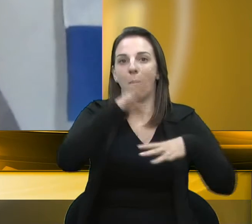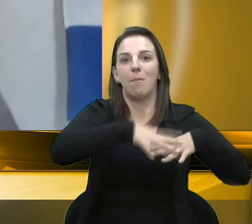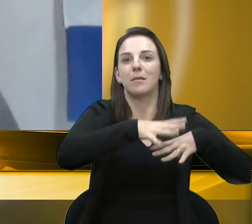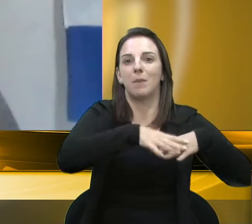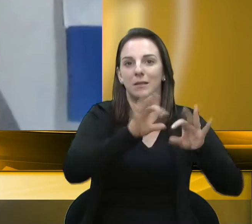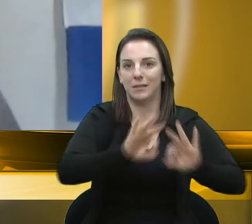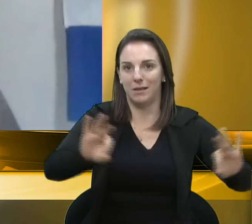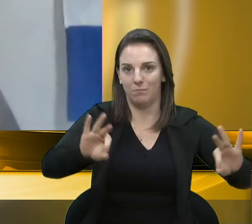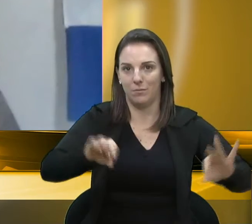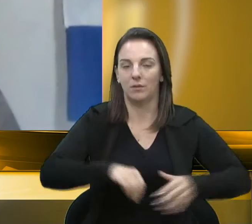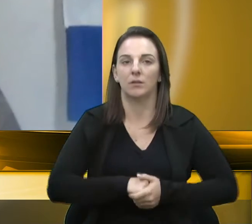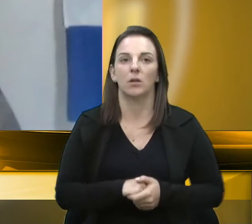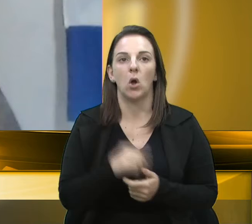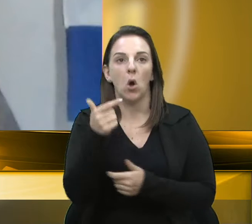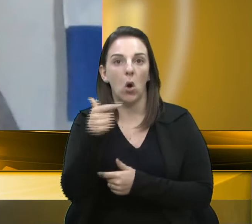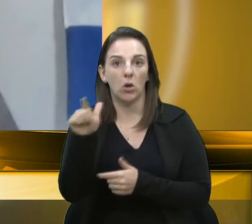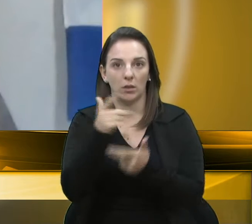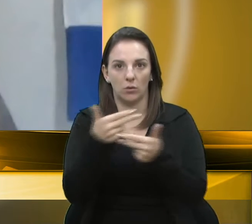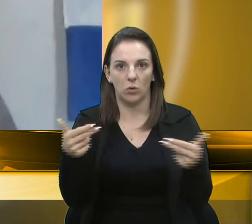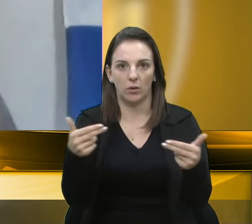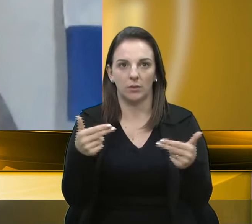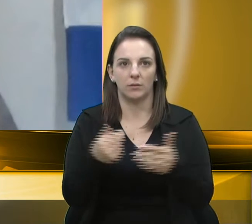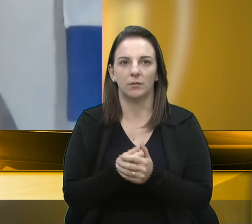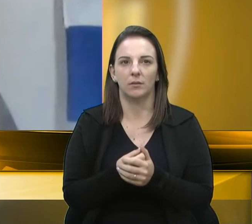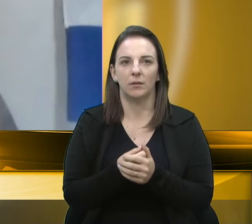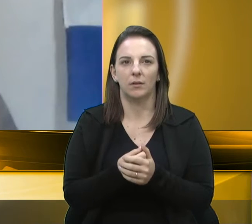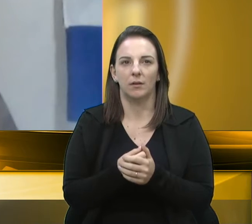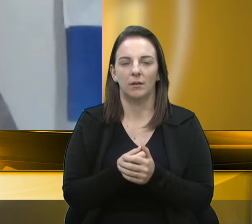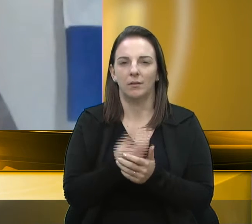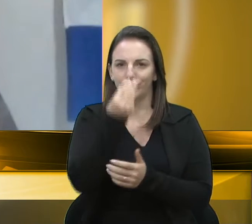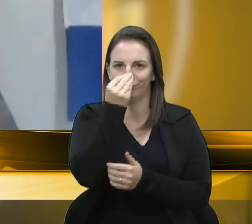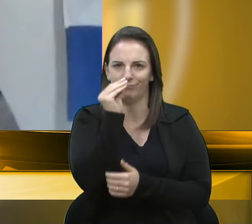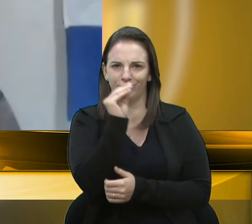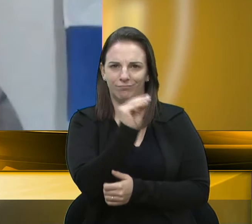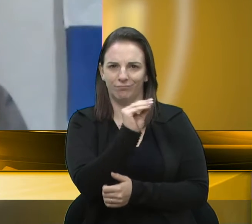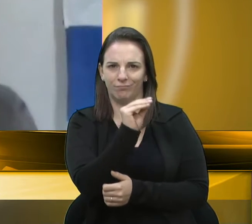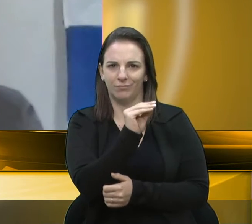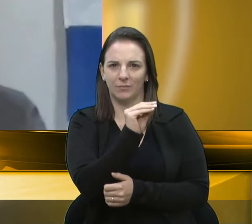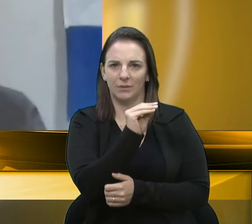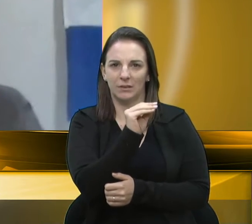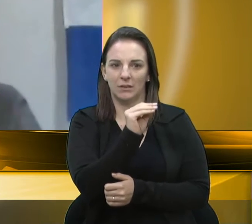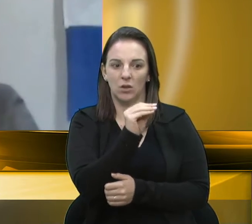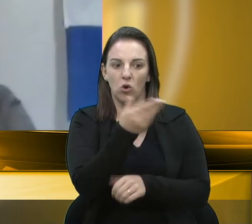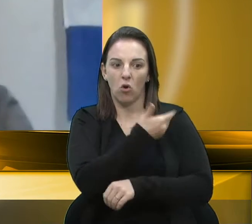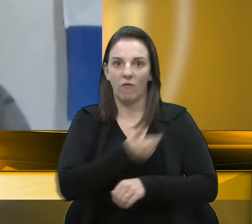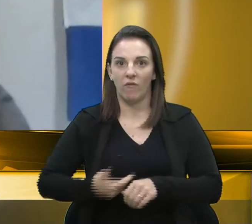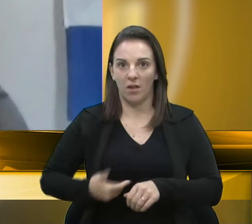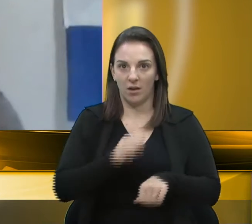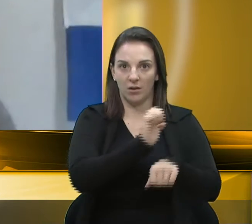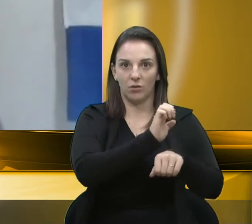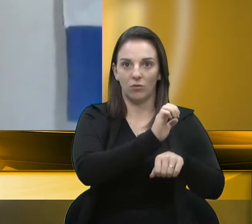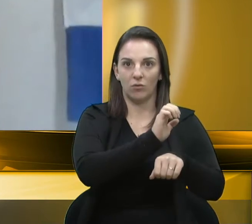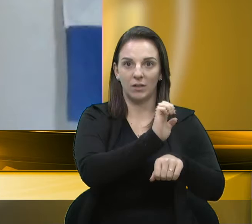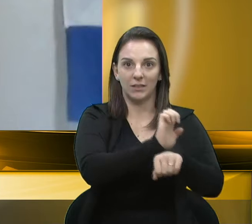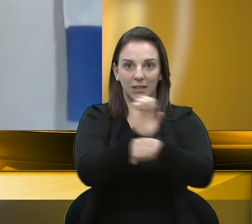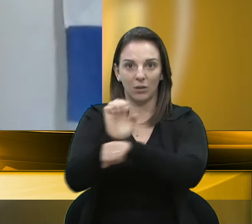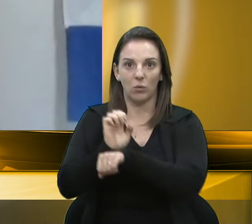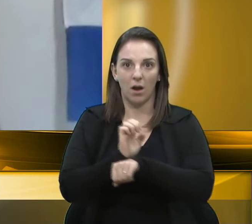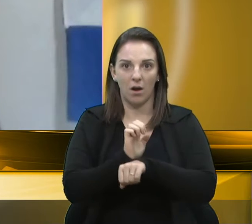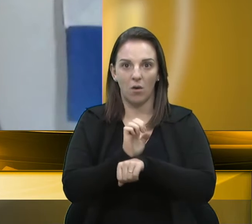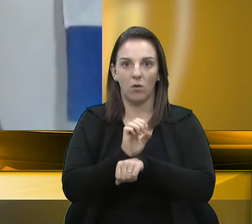situação, desprezar a busca dos governos estaduais e das prefeituras por vacina,